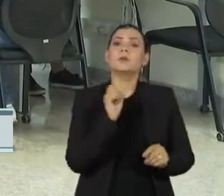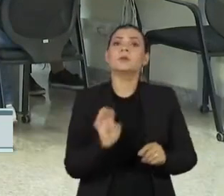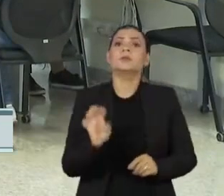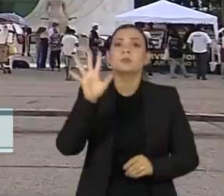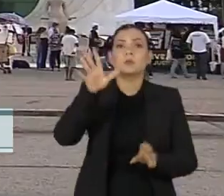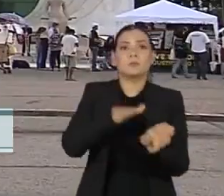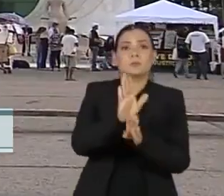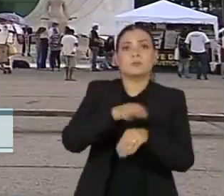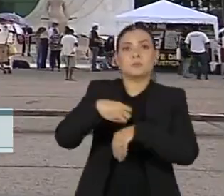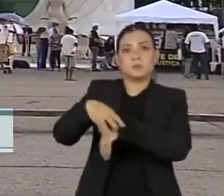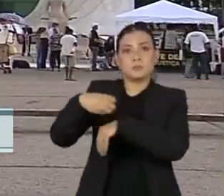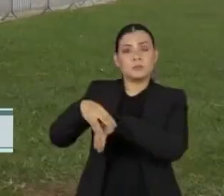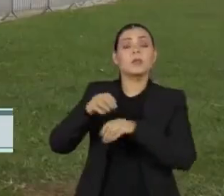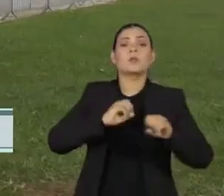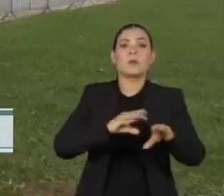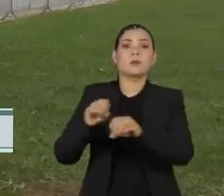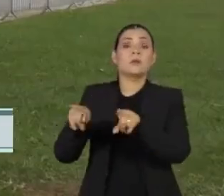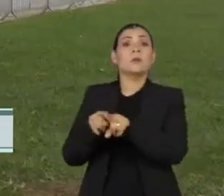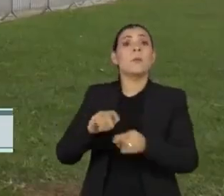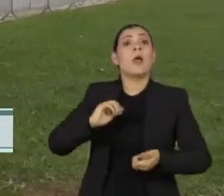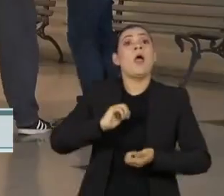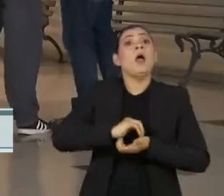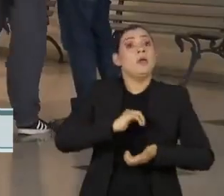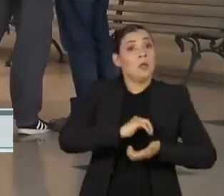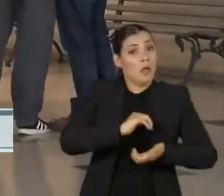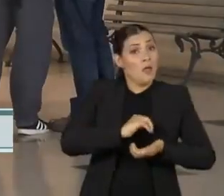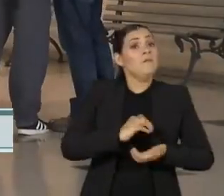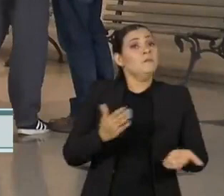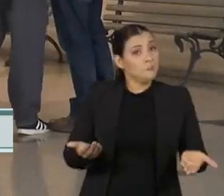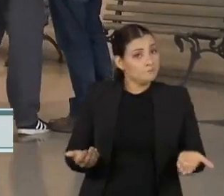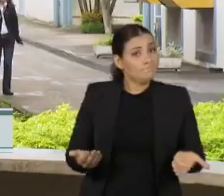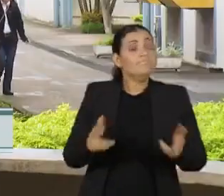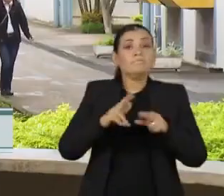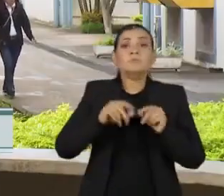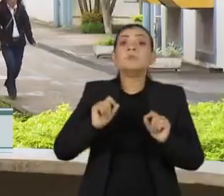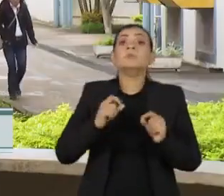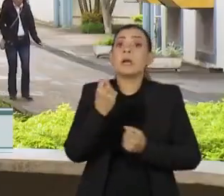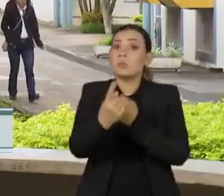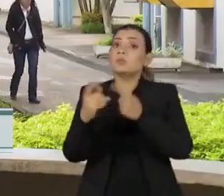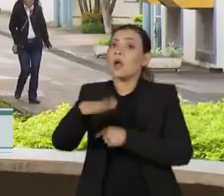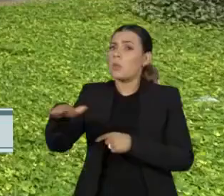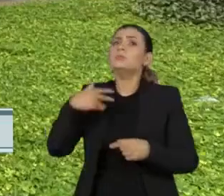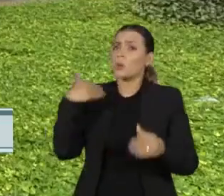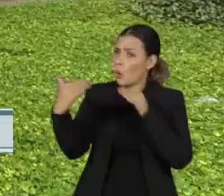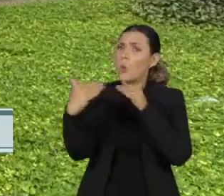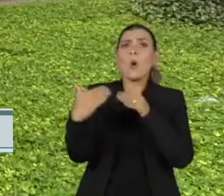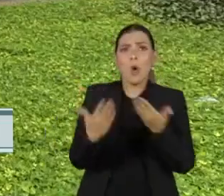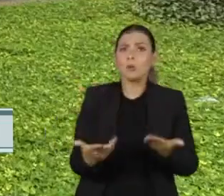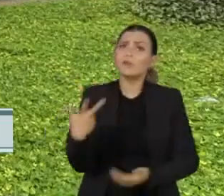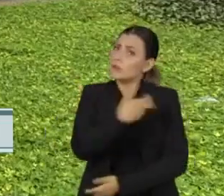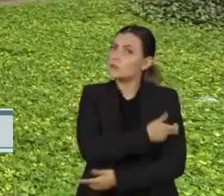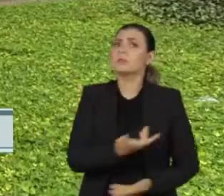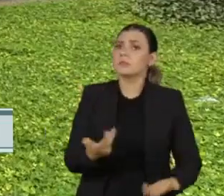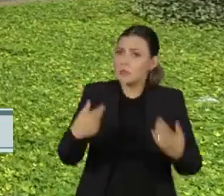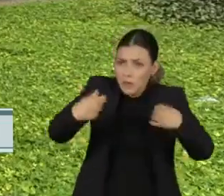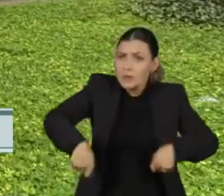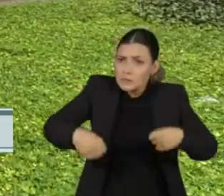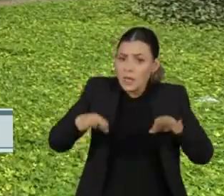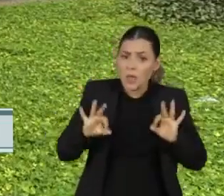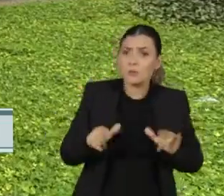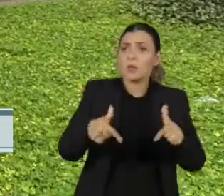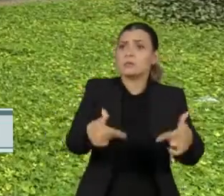Estadual de Educação quanto do Supremo Tribunal Federal. No campus, alunos concordam com a punição. Eu acho que eles são corretas